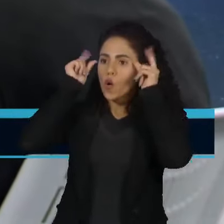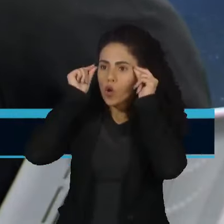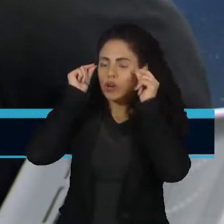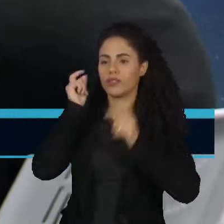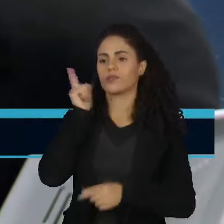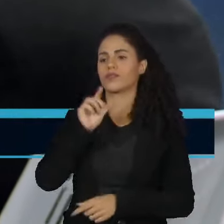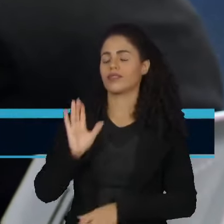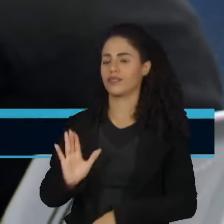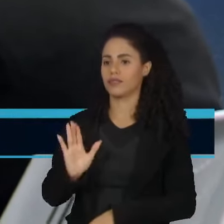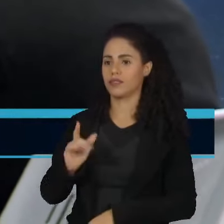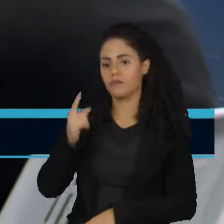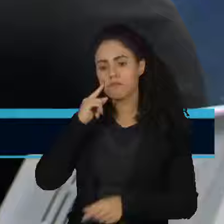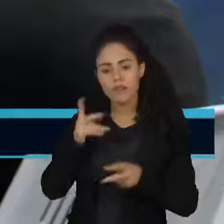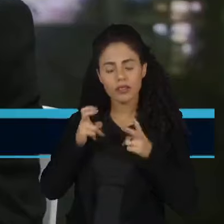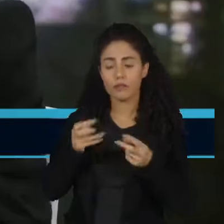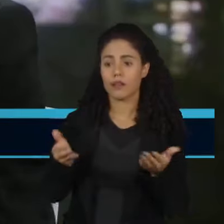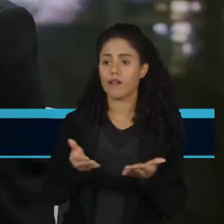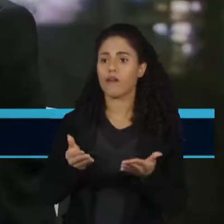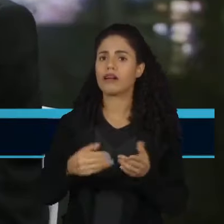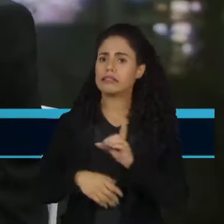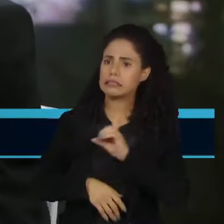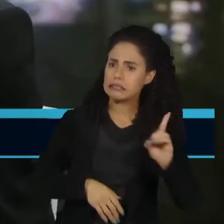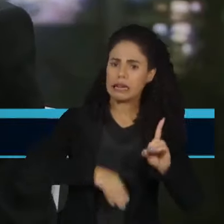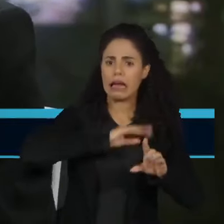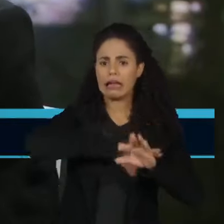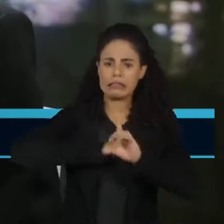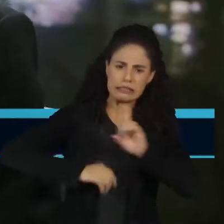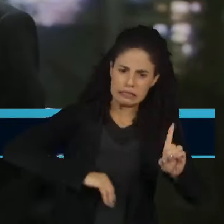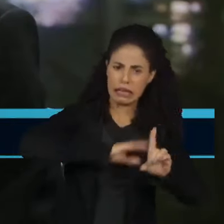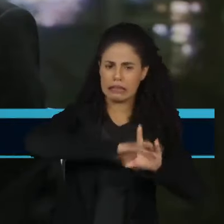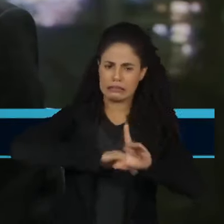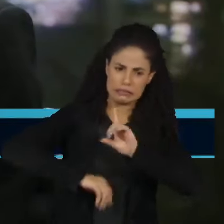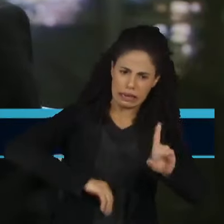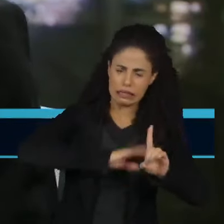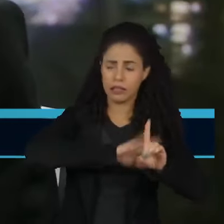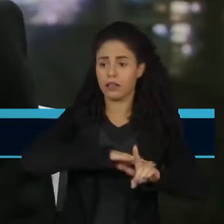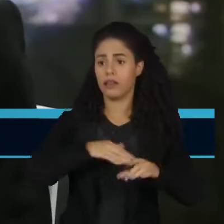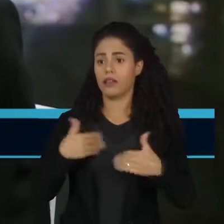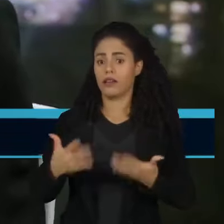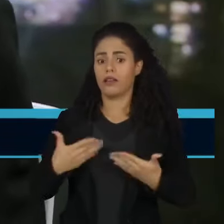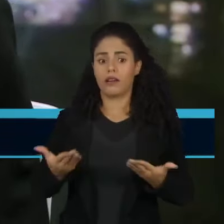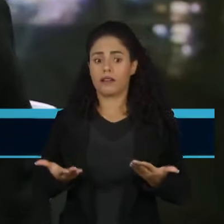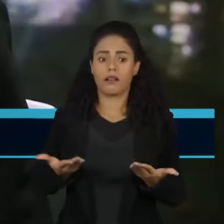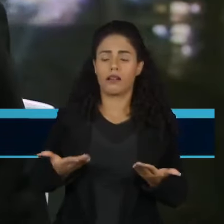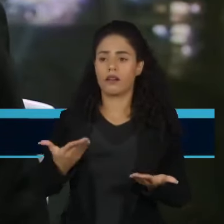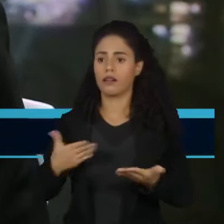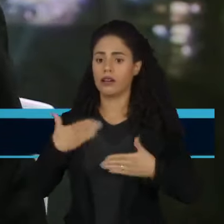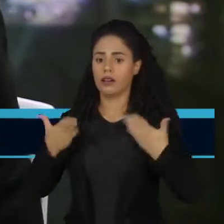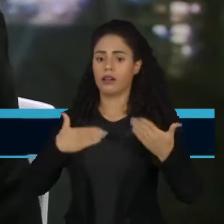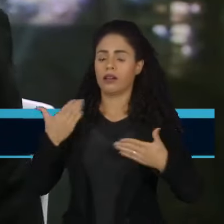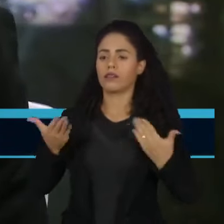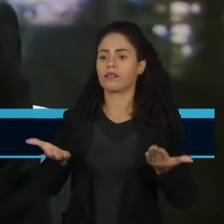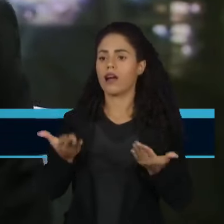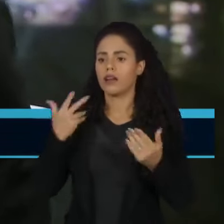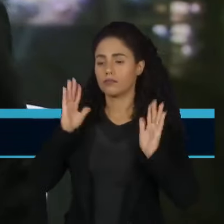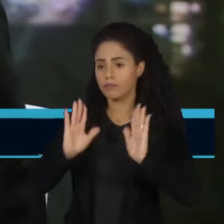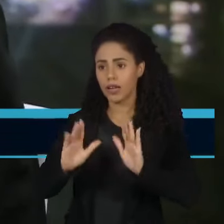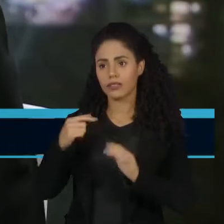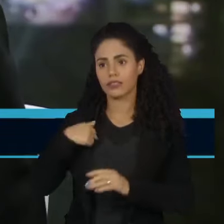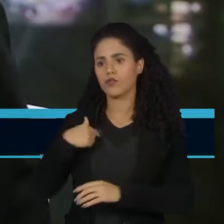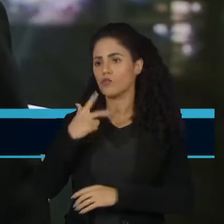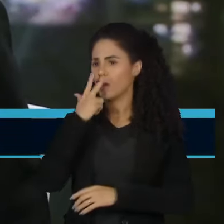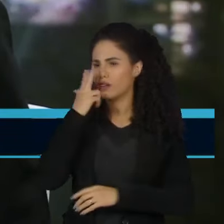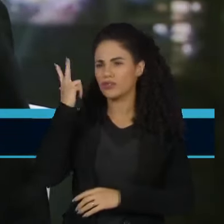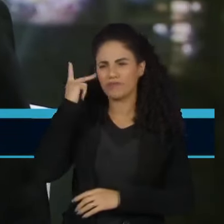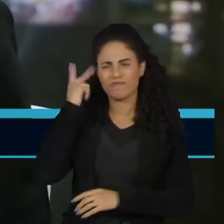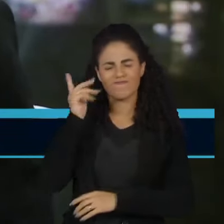reagindo. Porque a sensação que a gente tem é que a extrema-direita está voltando, está voltando, e todo mundo recebendo isso como é natural. Eu não acho que é